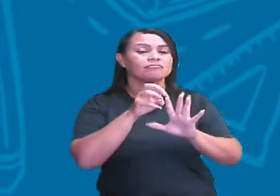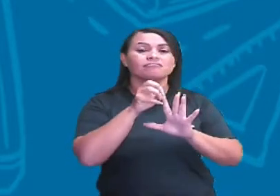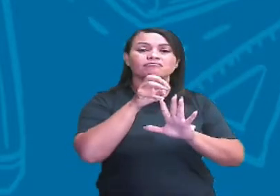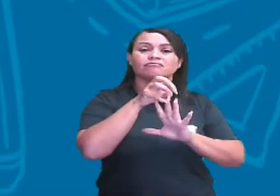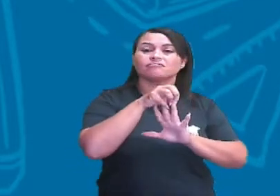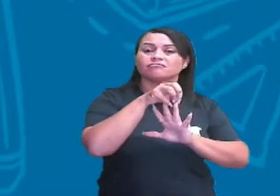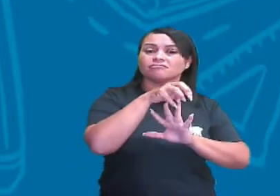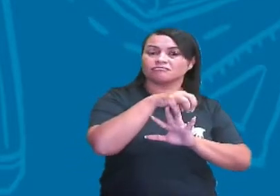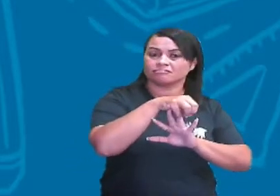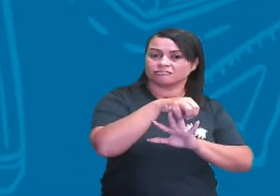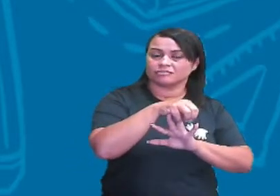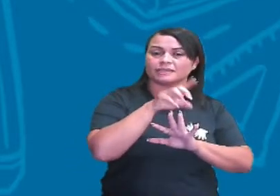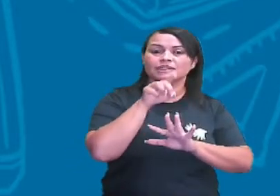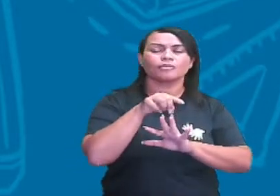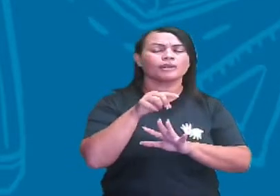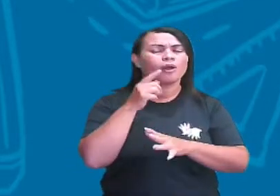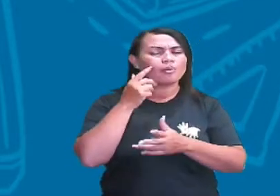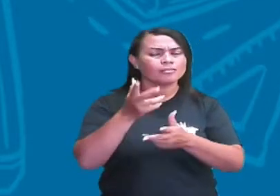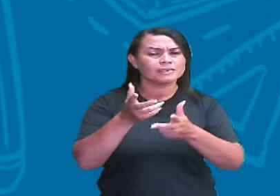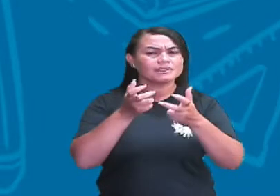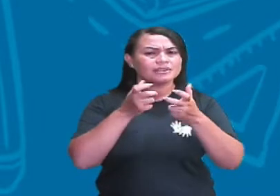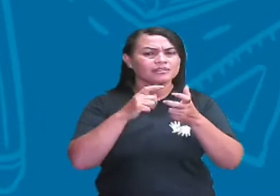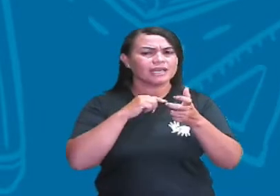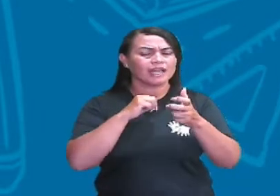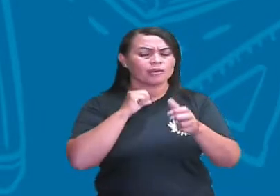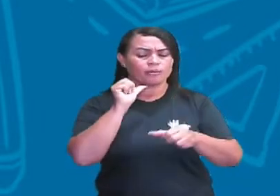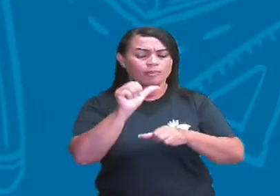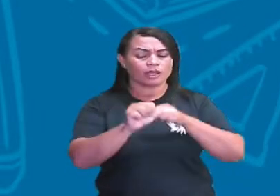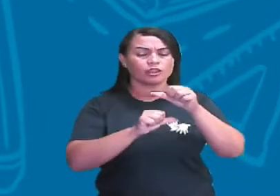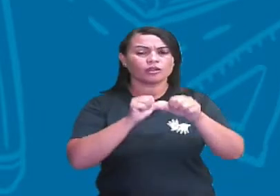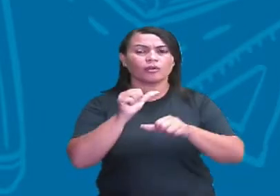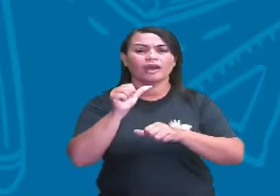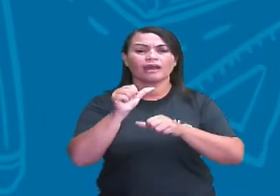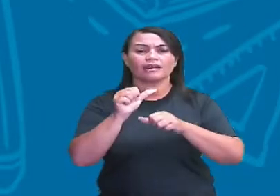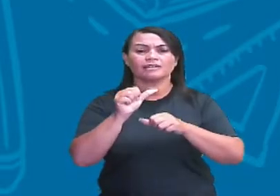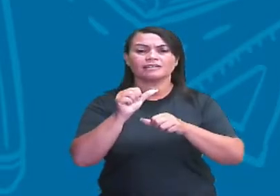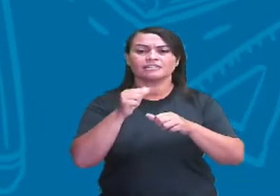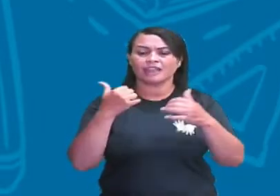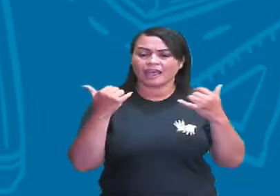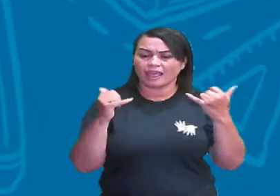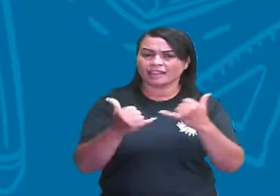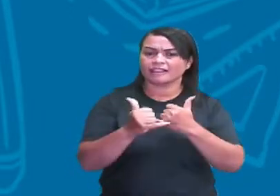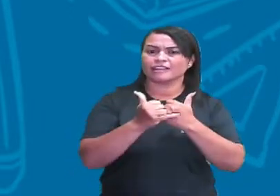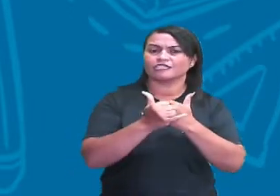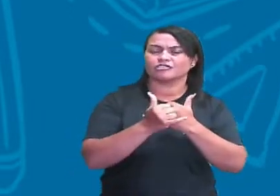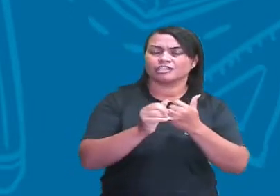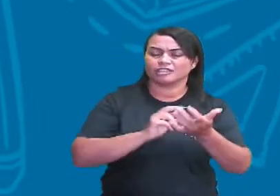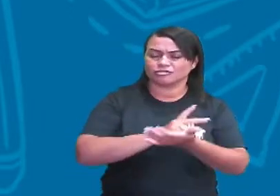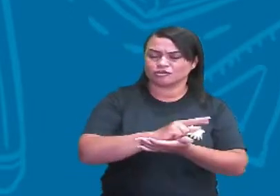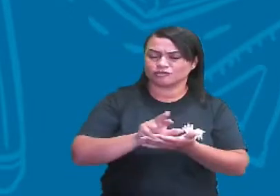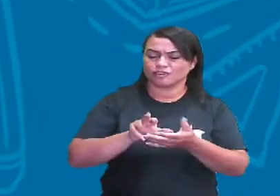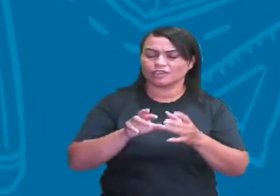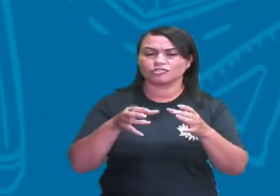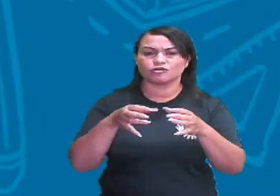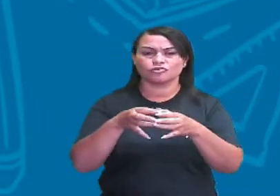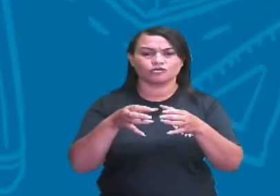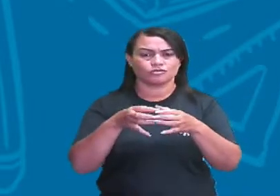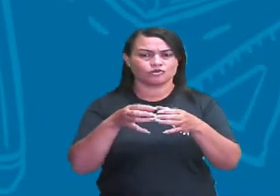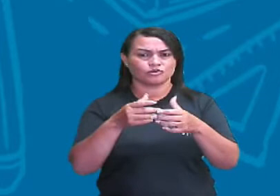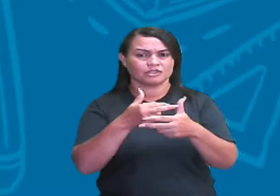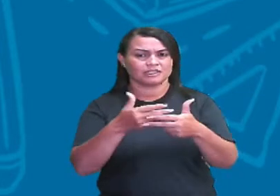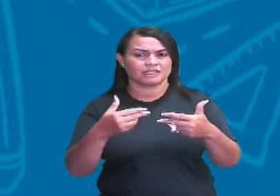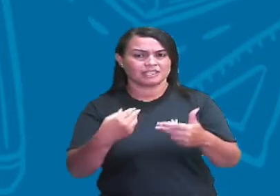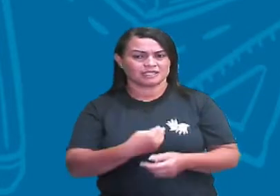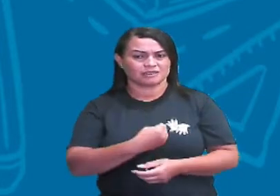consumidor secundário. Então observe que há aí uma troca de energia entre os diferentes grupos de seres